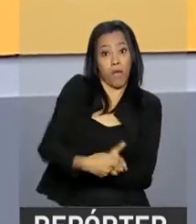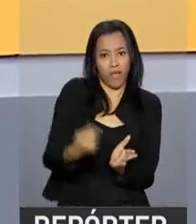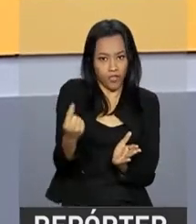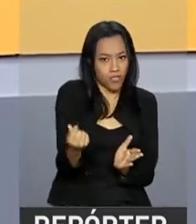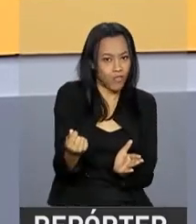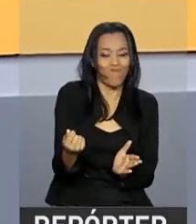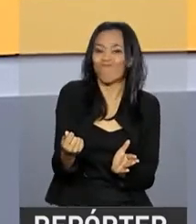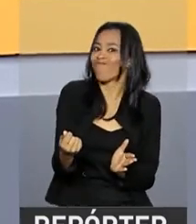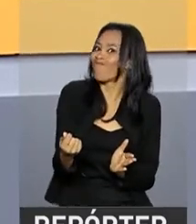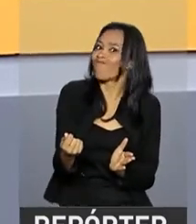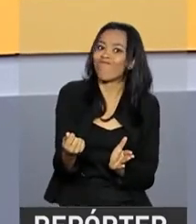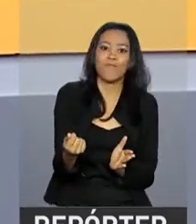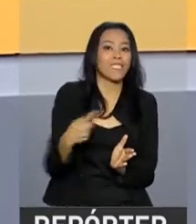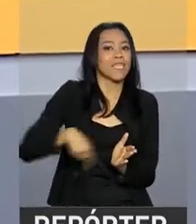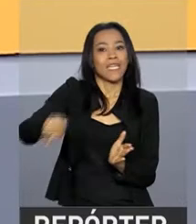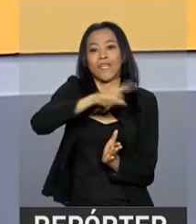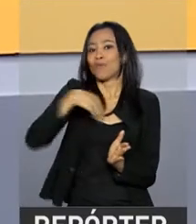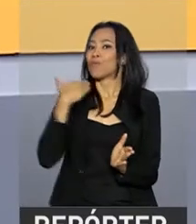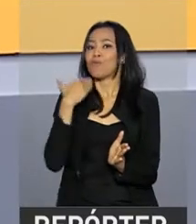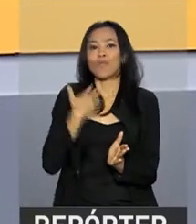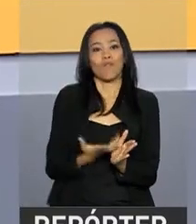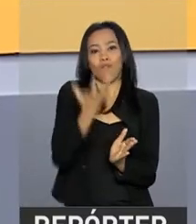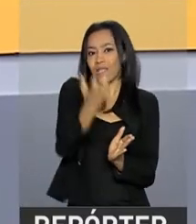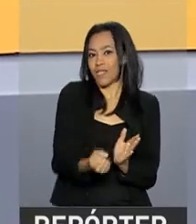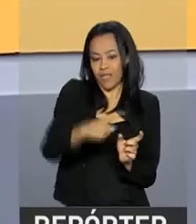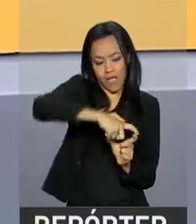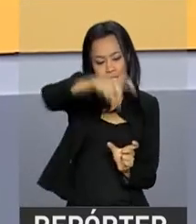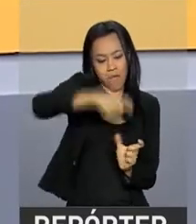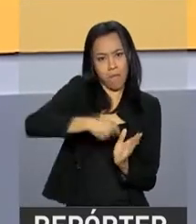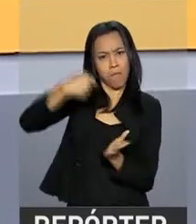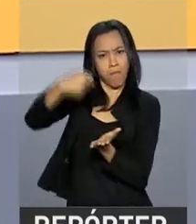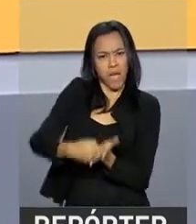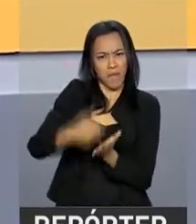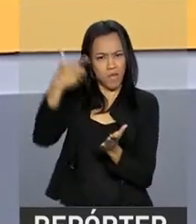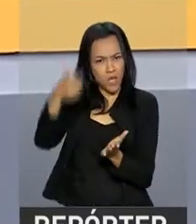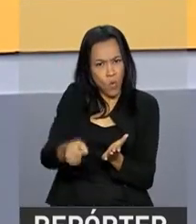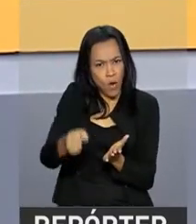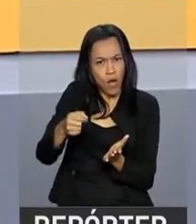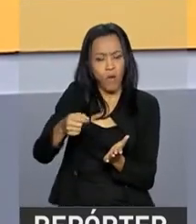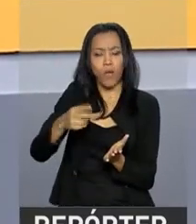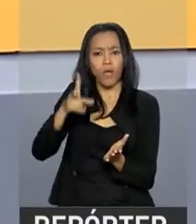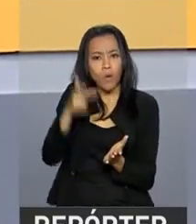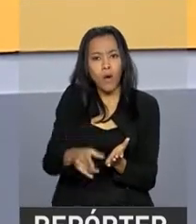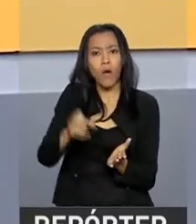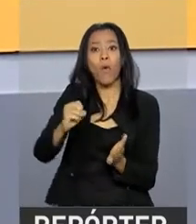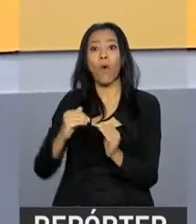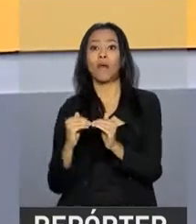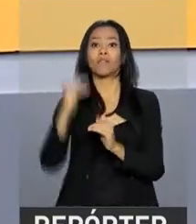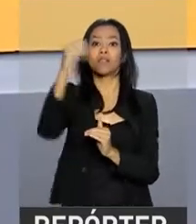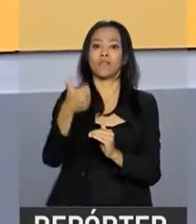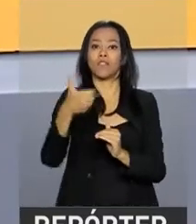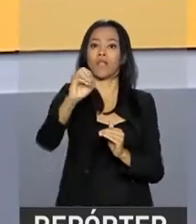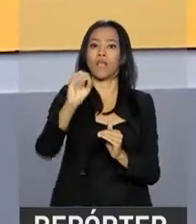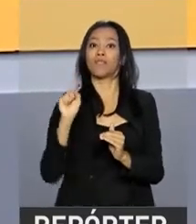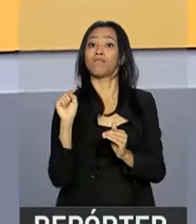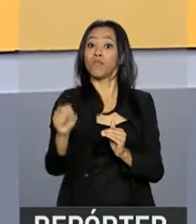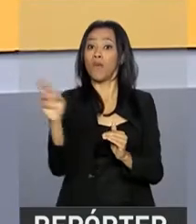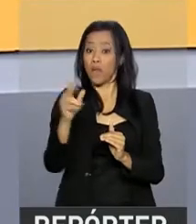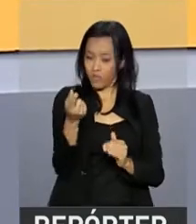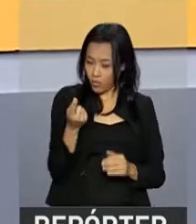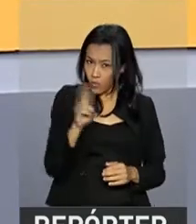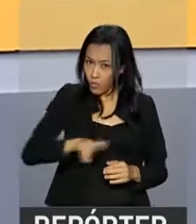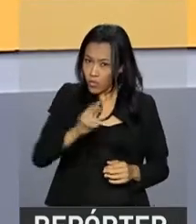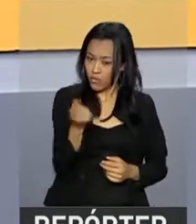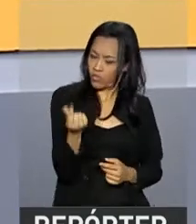as instituições financeiras não vão poder receber boletos de pagamento com valor igual ou superior a 10 mil reais com a utilização de